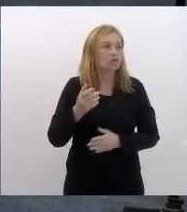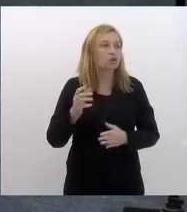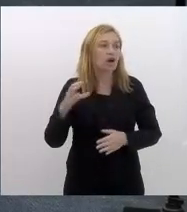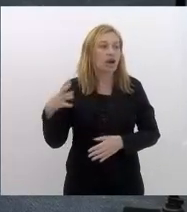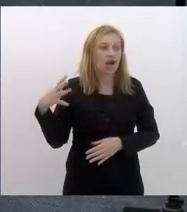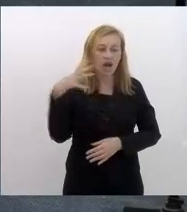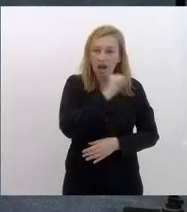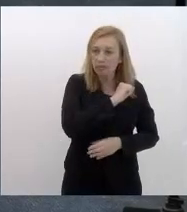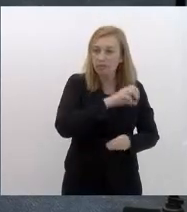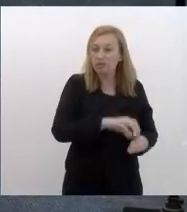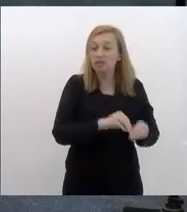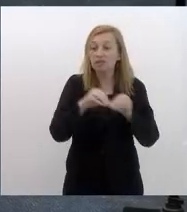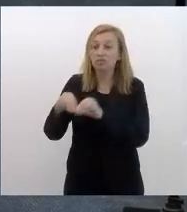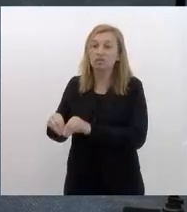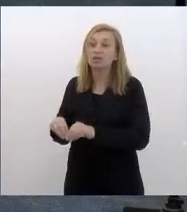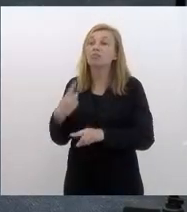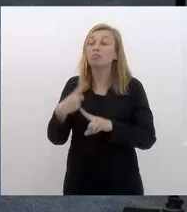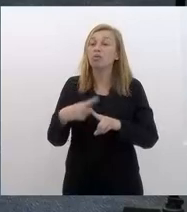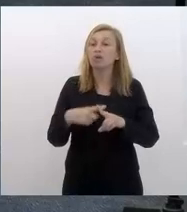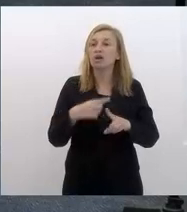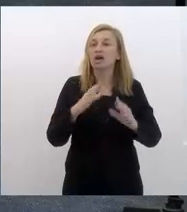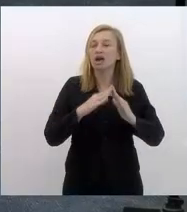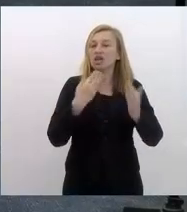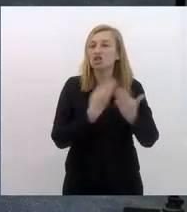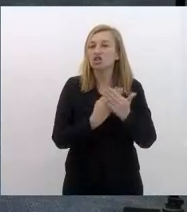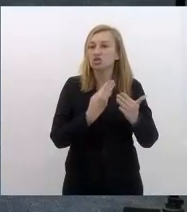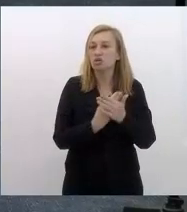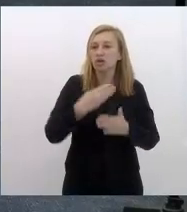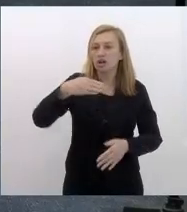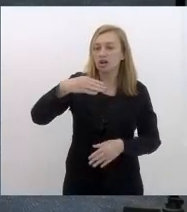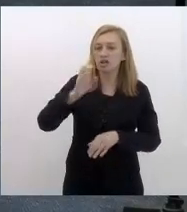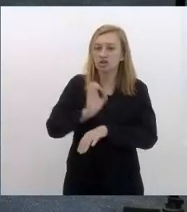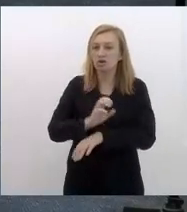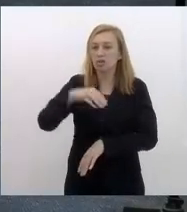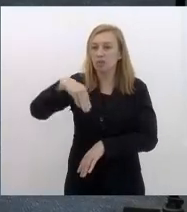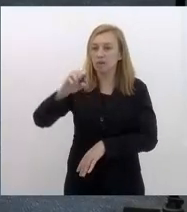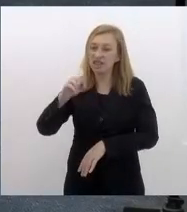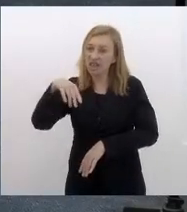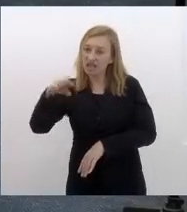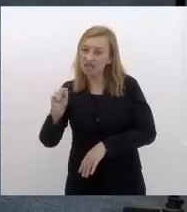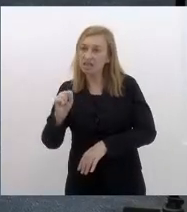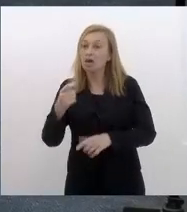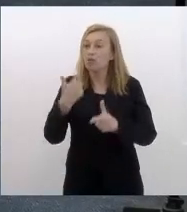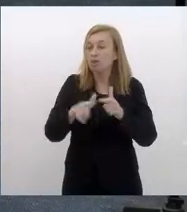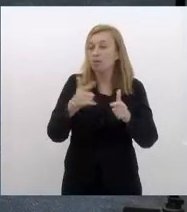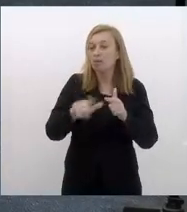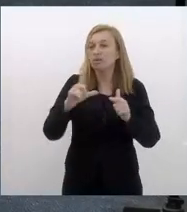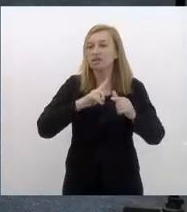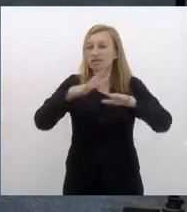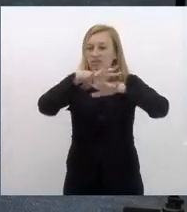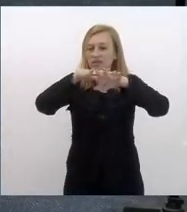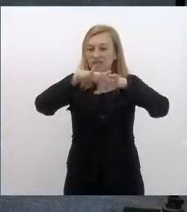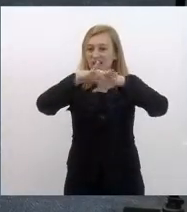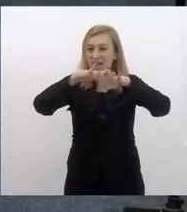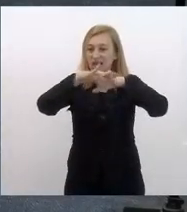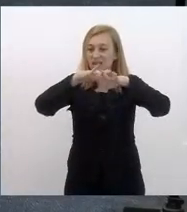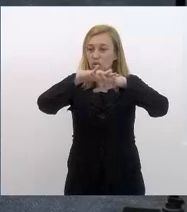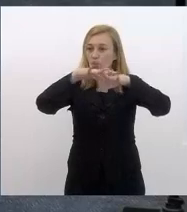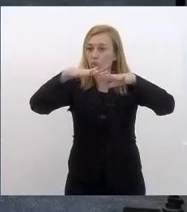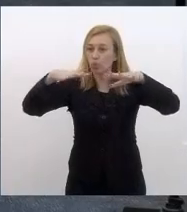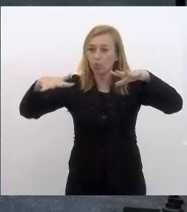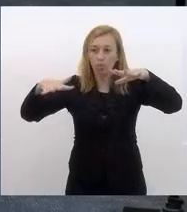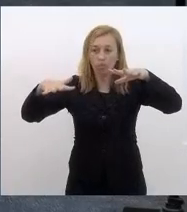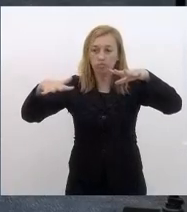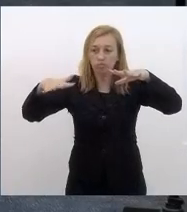urgente essa transferência porque o colégio estadual Menezes Vieira teve um problema no telhado está sem telhado numa